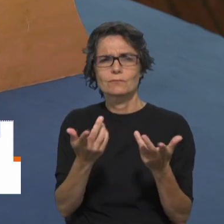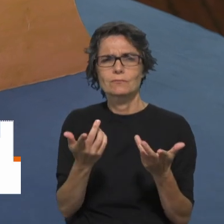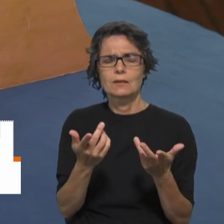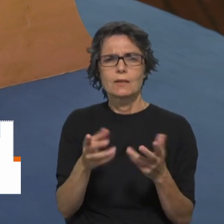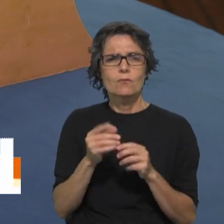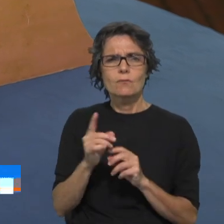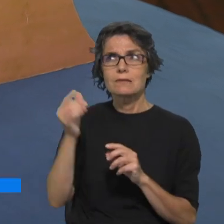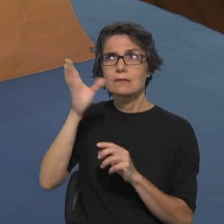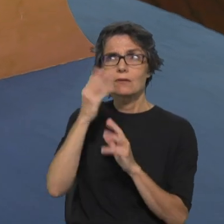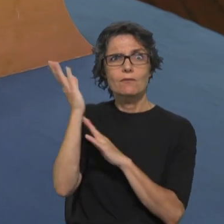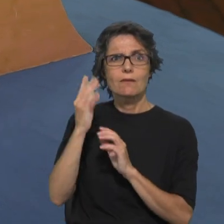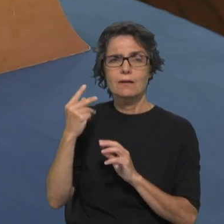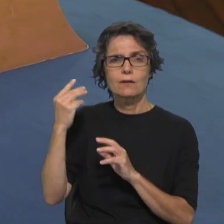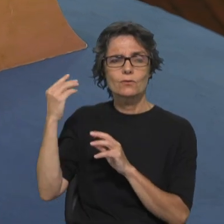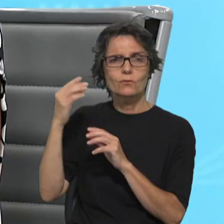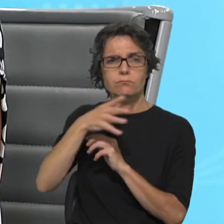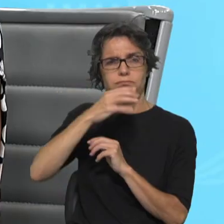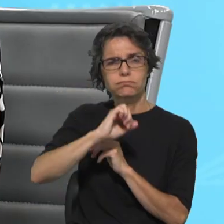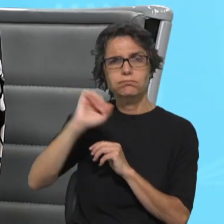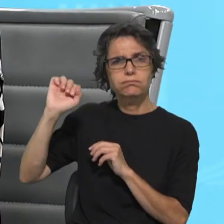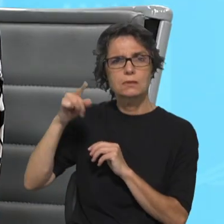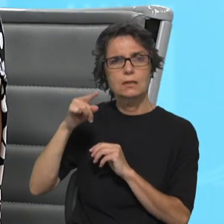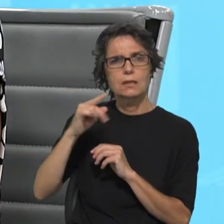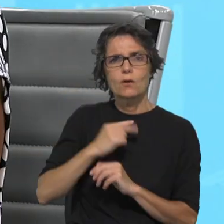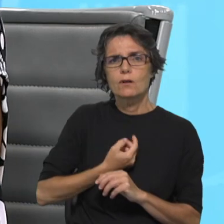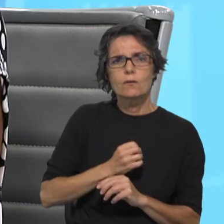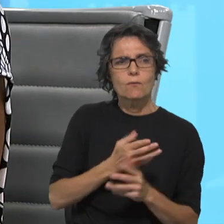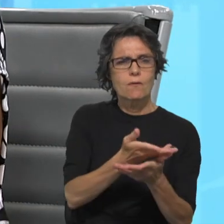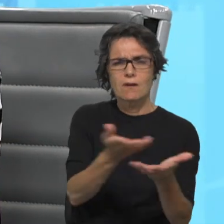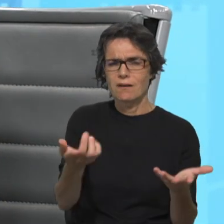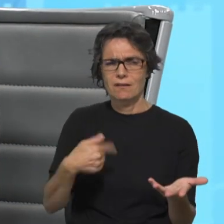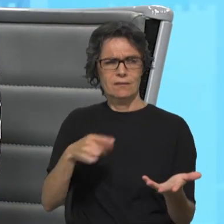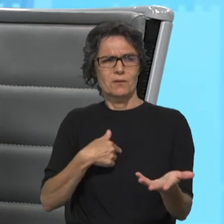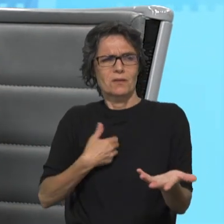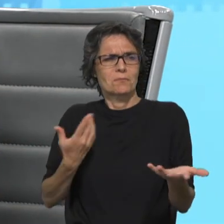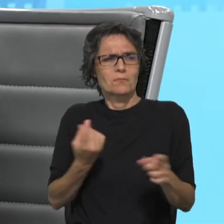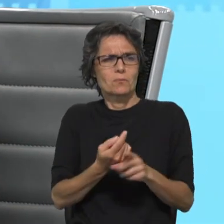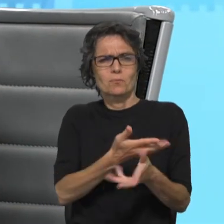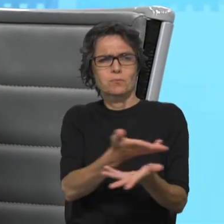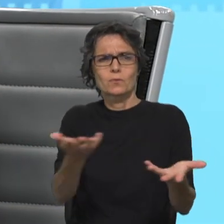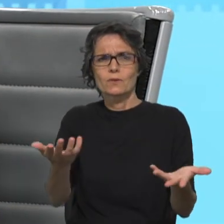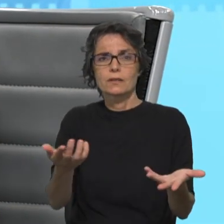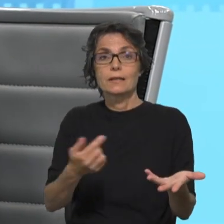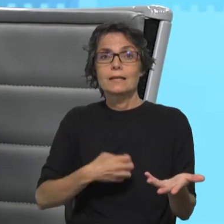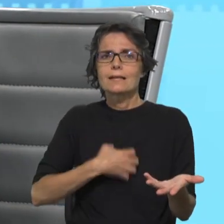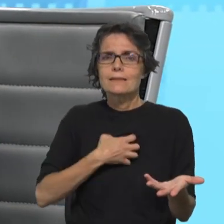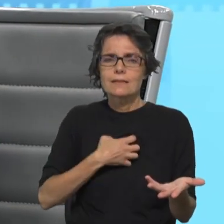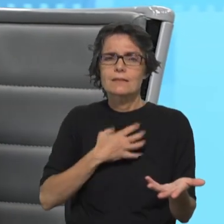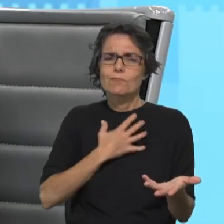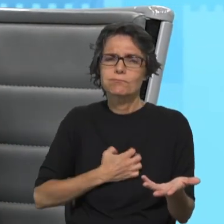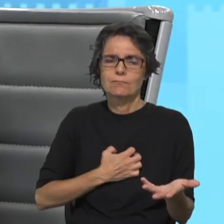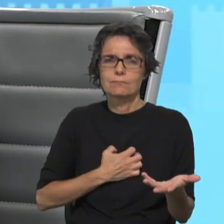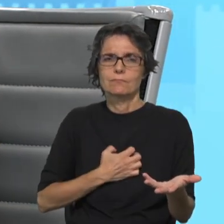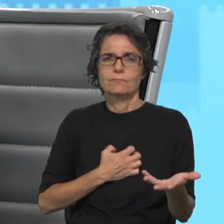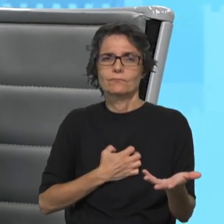se convertem. E, então, ele poderia sacrificar a sua relação, esta preciosidade que é a sua relação com Jesus